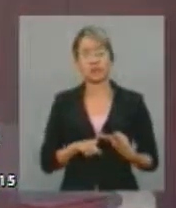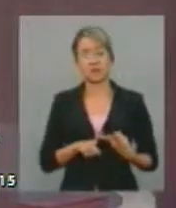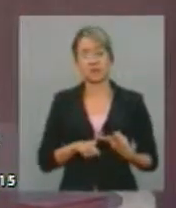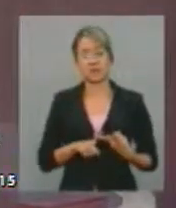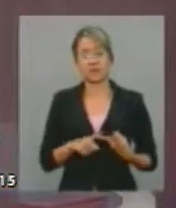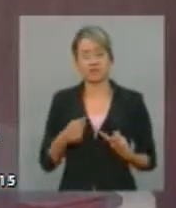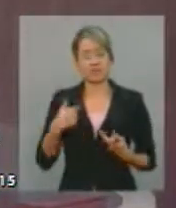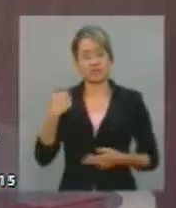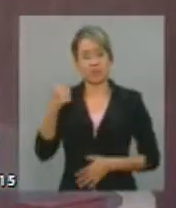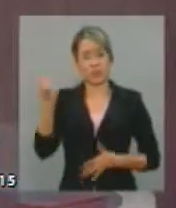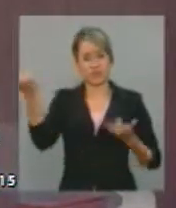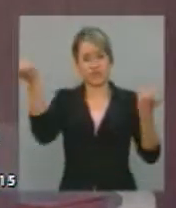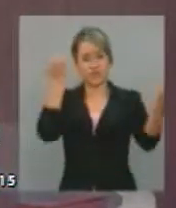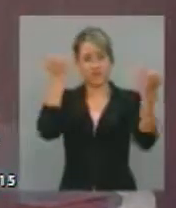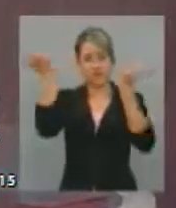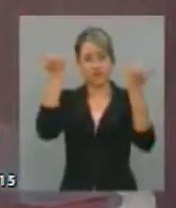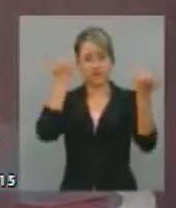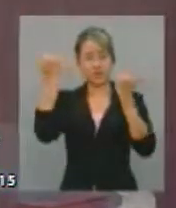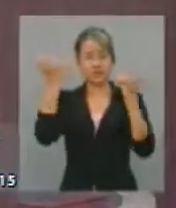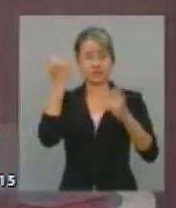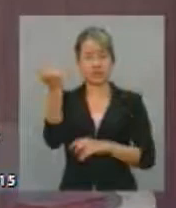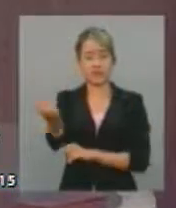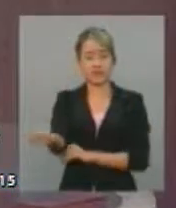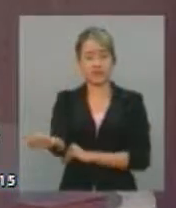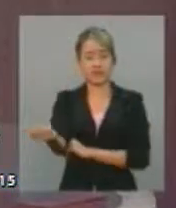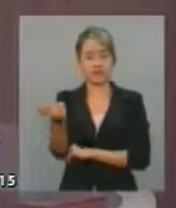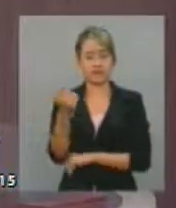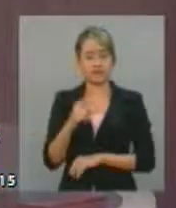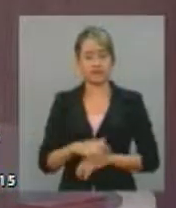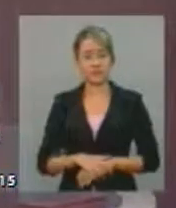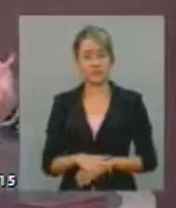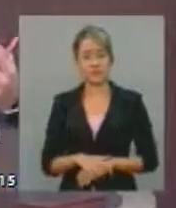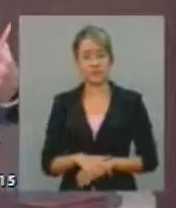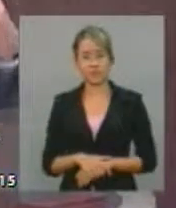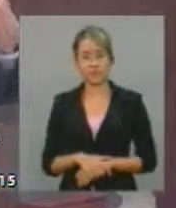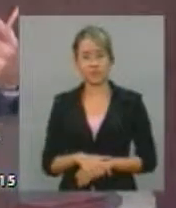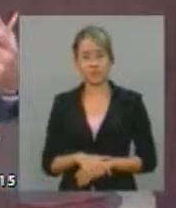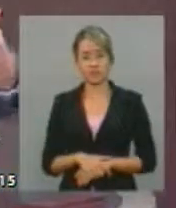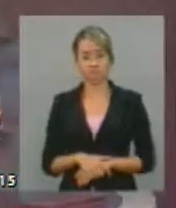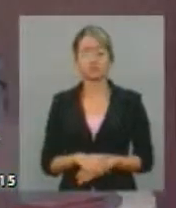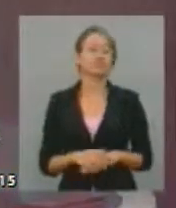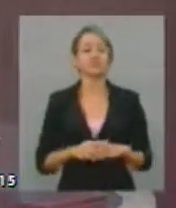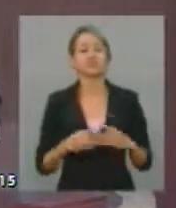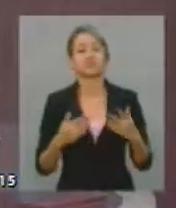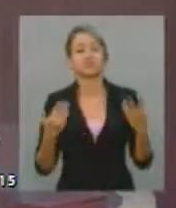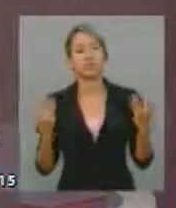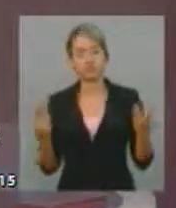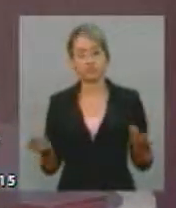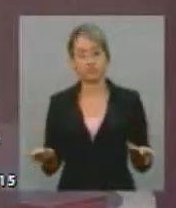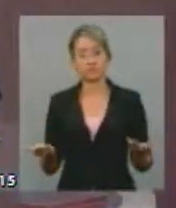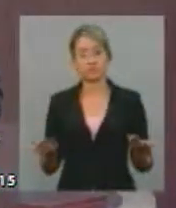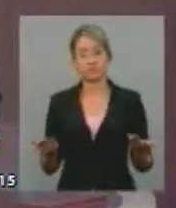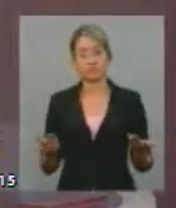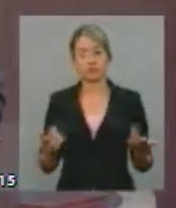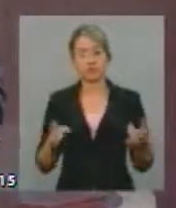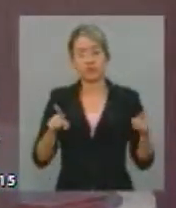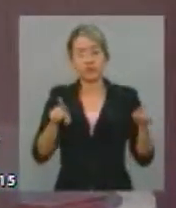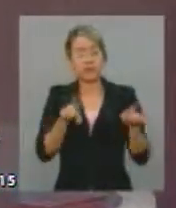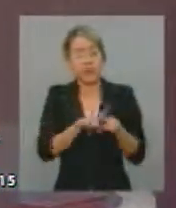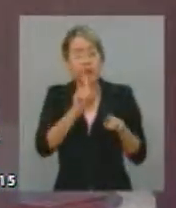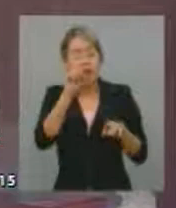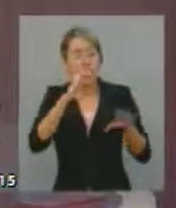mal informados por programas que, se utilizando da concessão pública, da